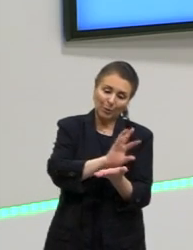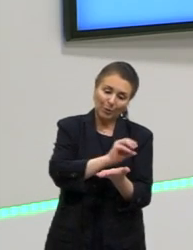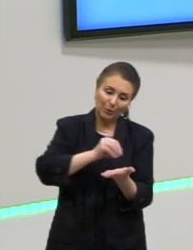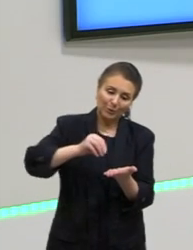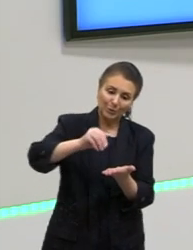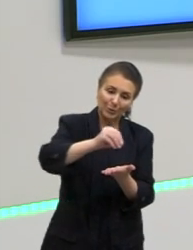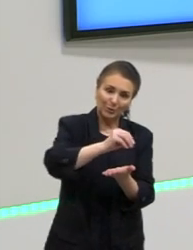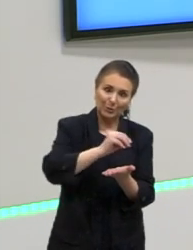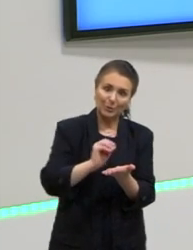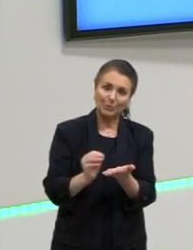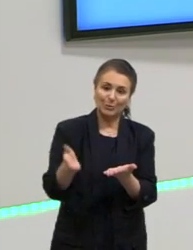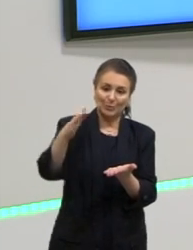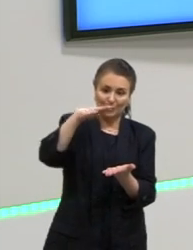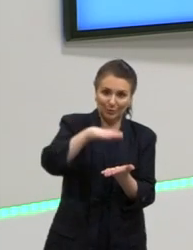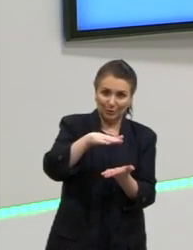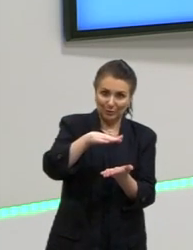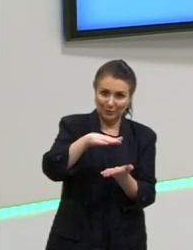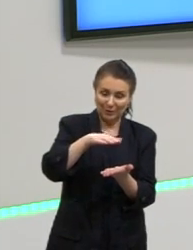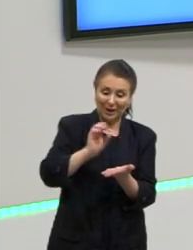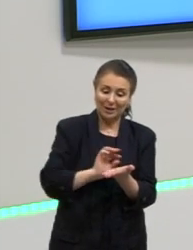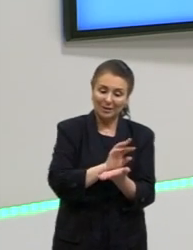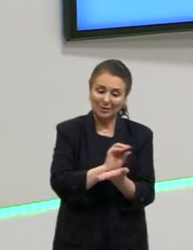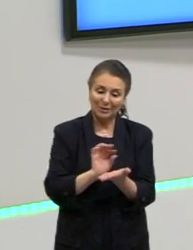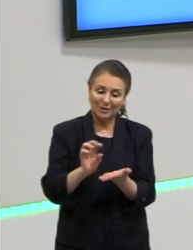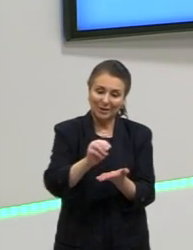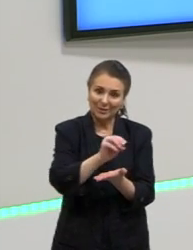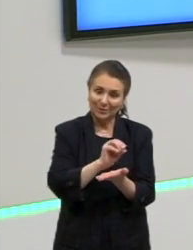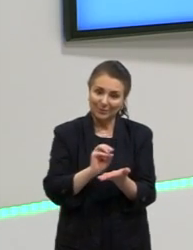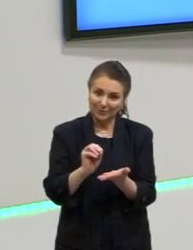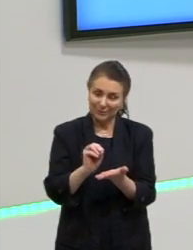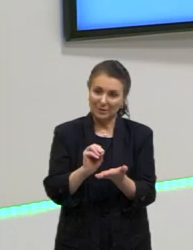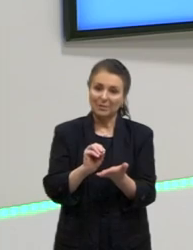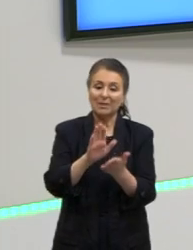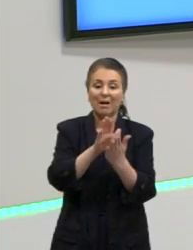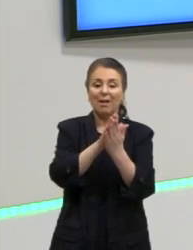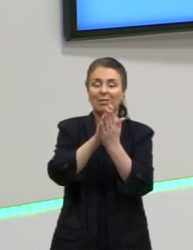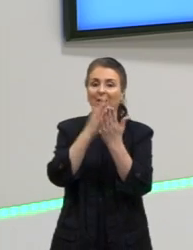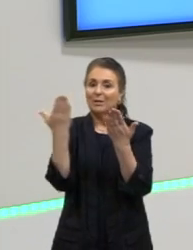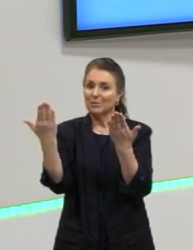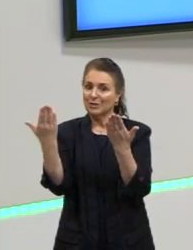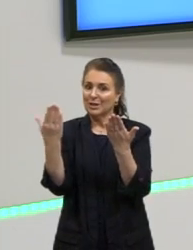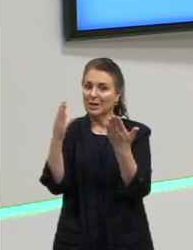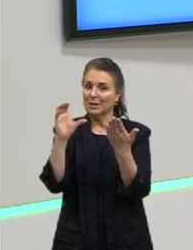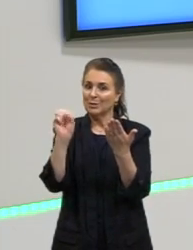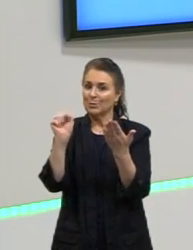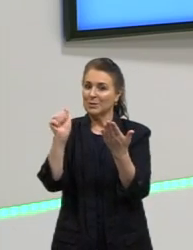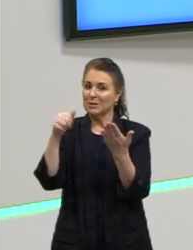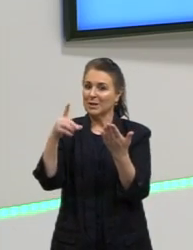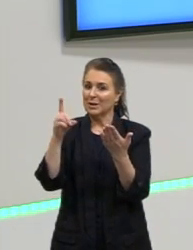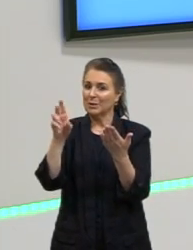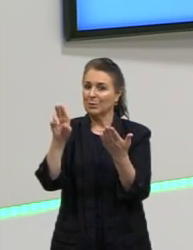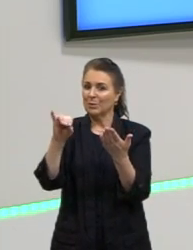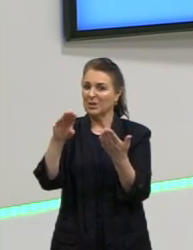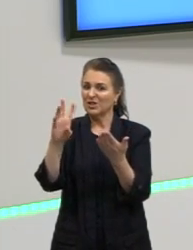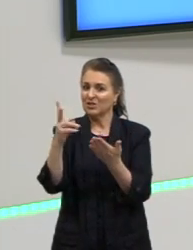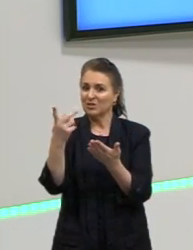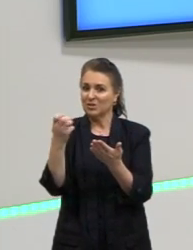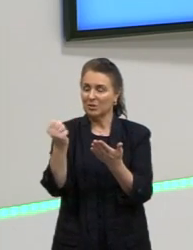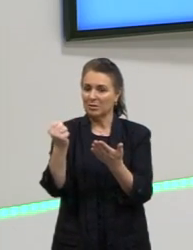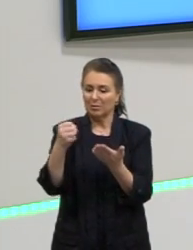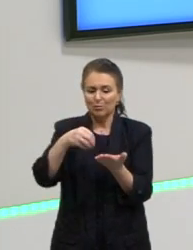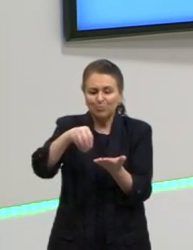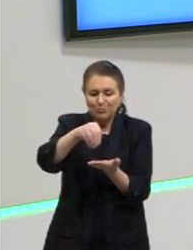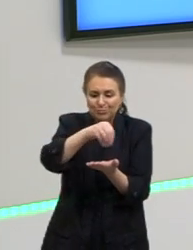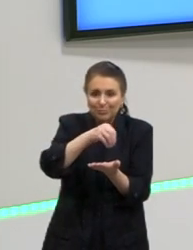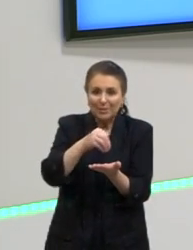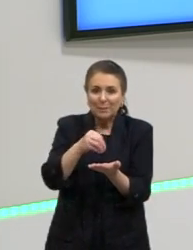nesse texto que a gente fez analogia com o sanduíche para que ele não fique sem nenhum tempero especial sem nenhum sabor